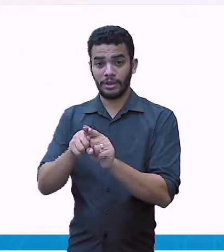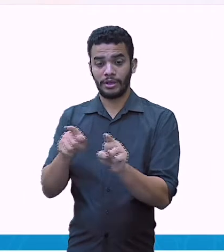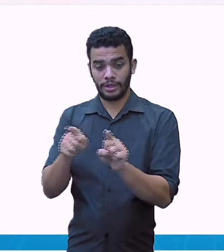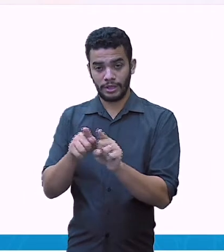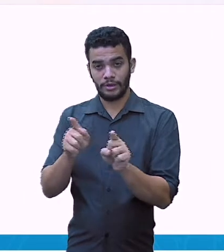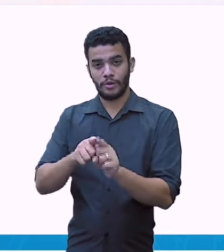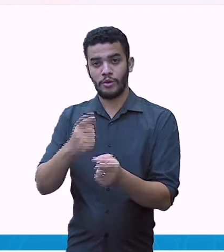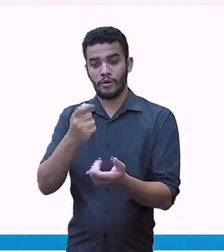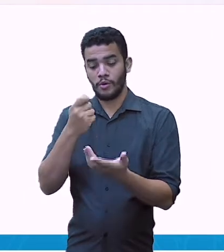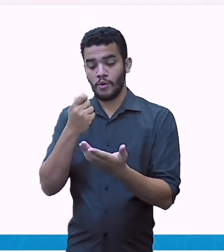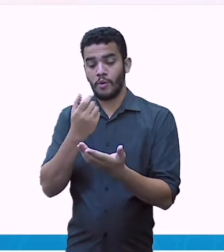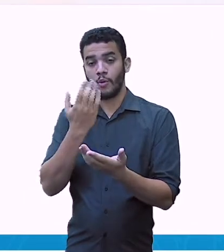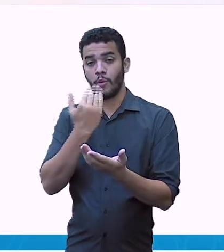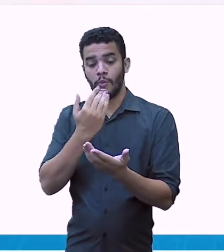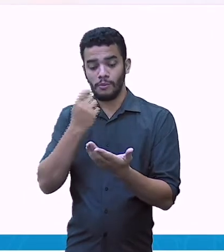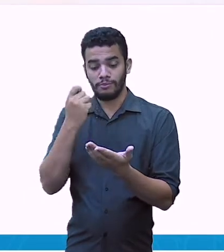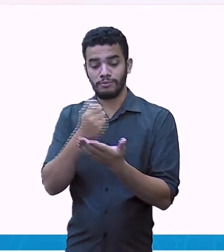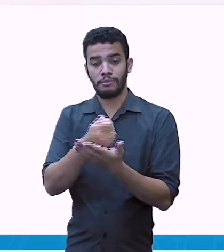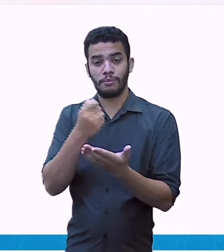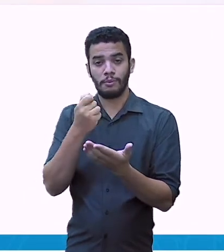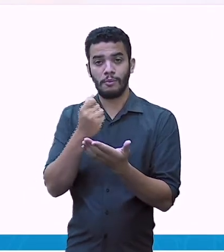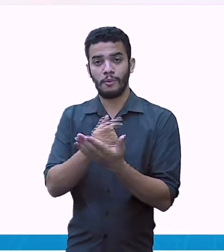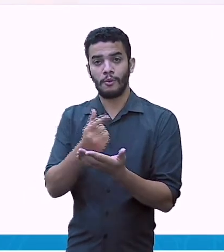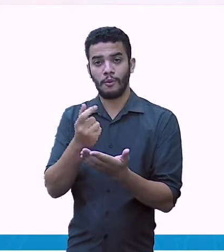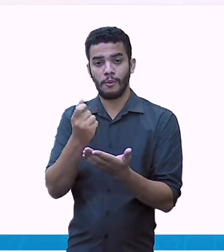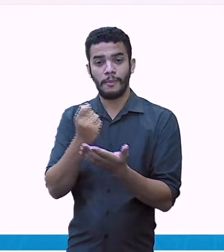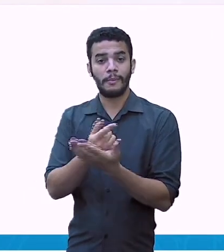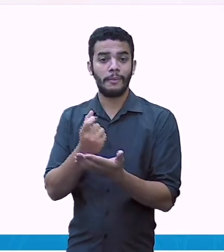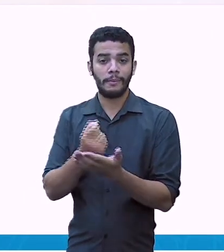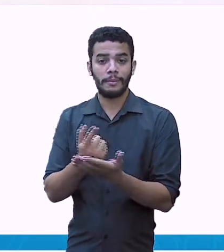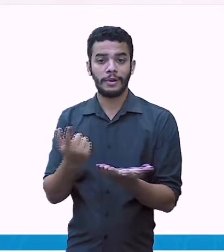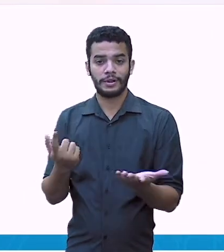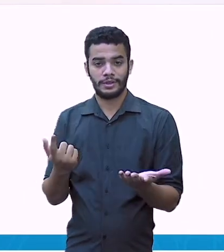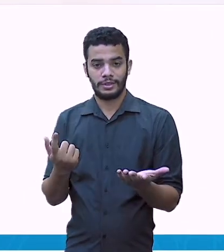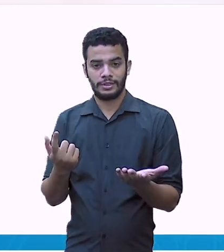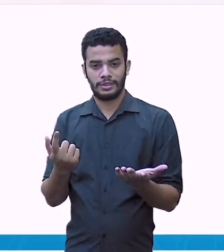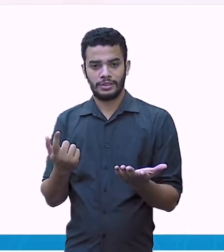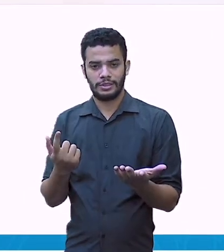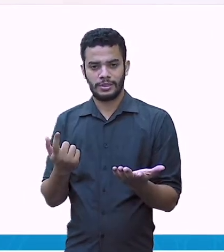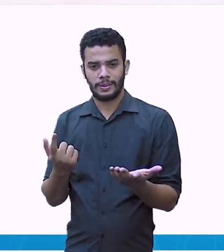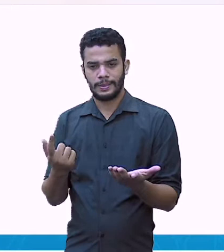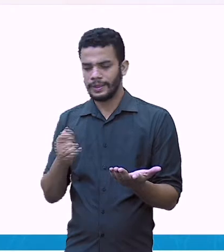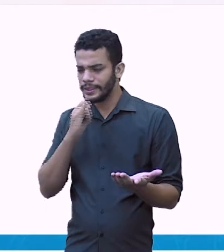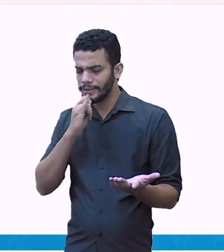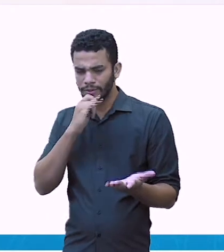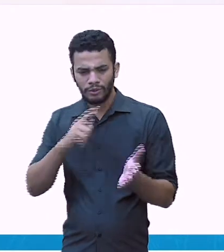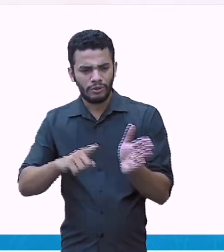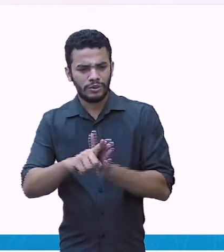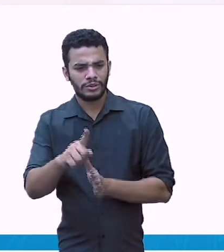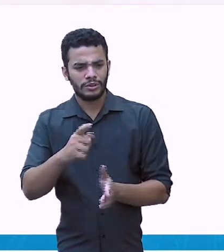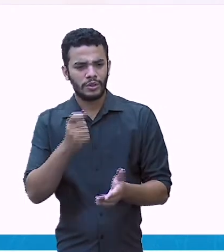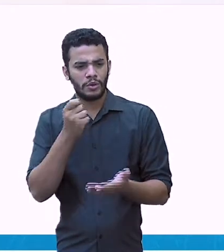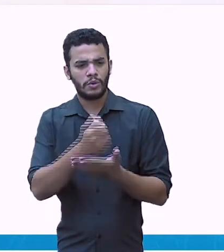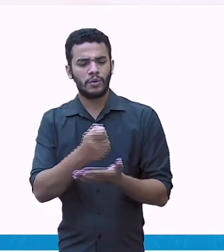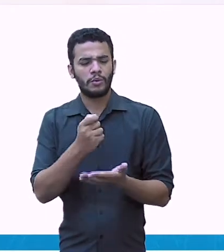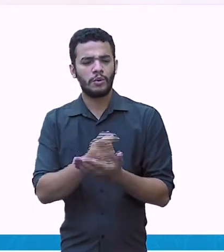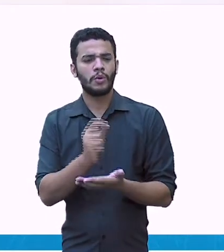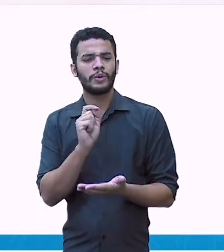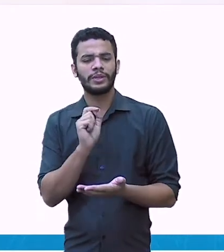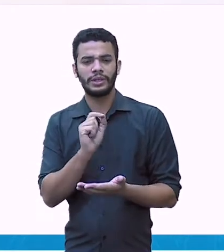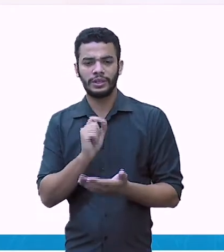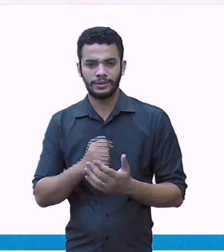Daniel perguntou o que ela havia comprado e Ana respondeu assim, comprei um milkshake